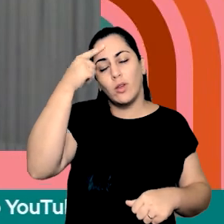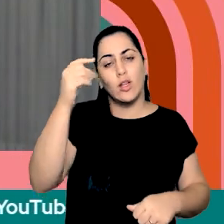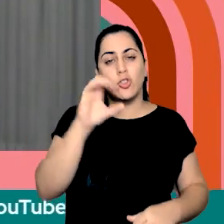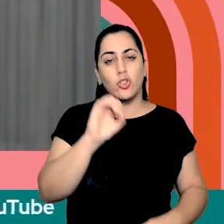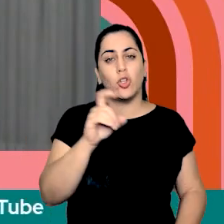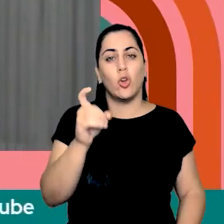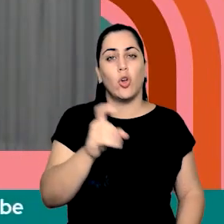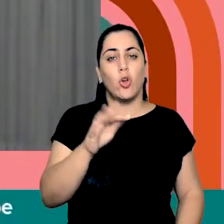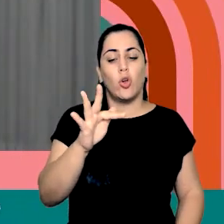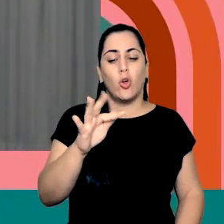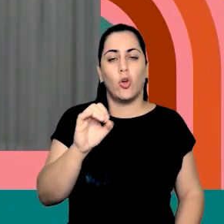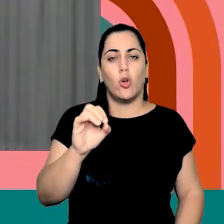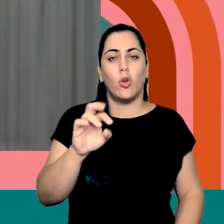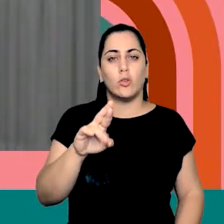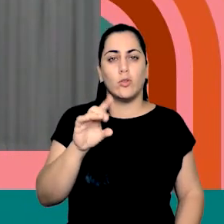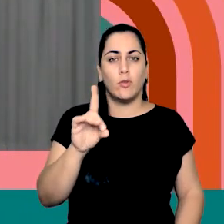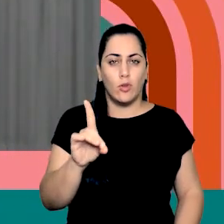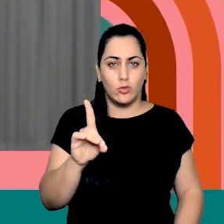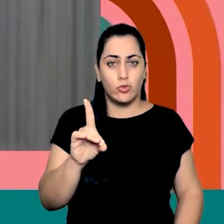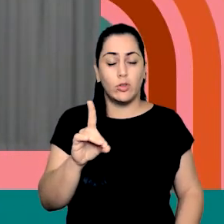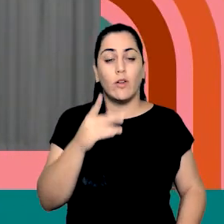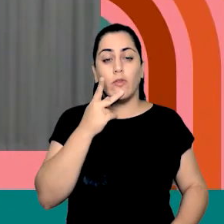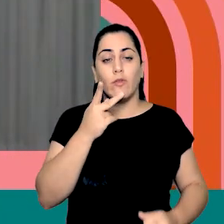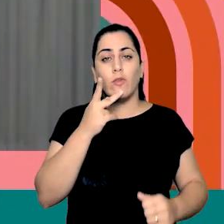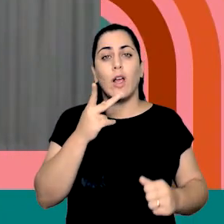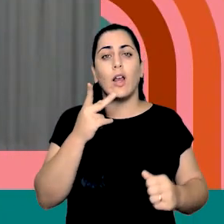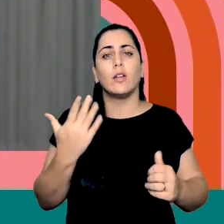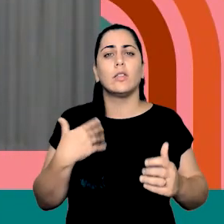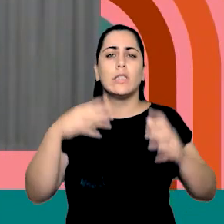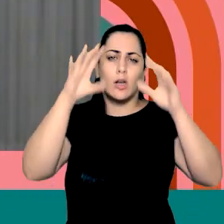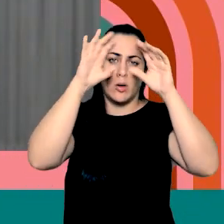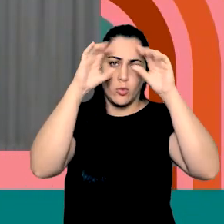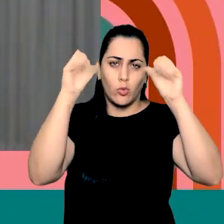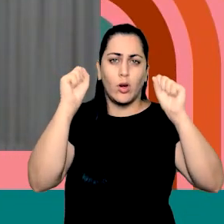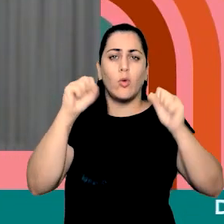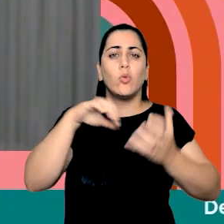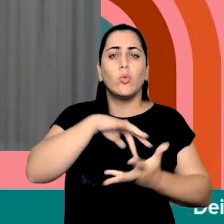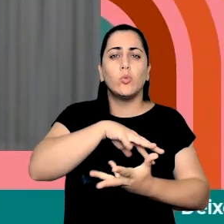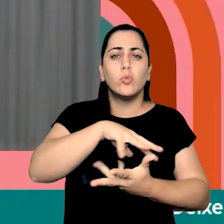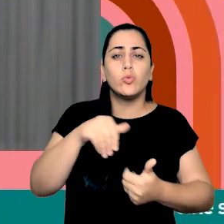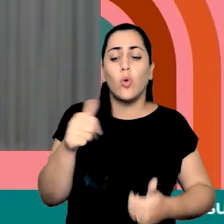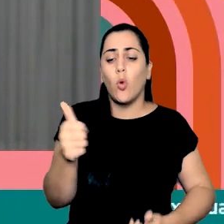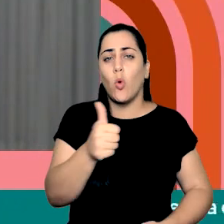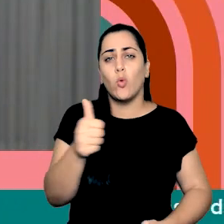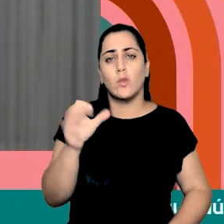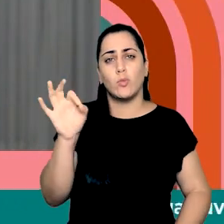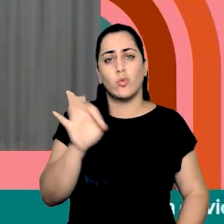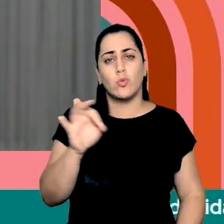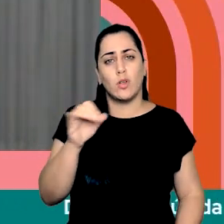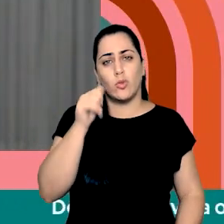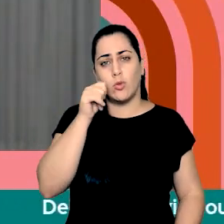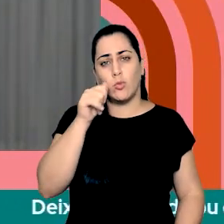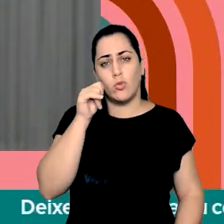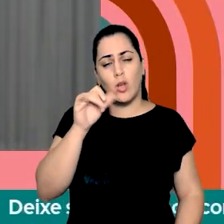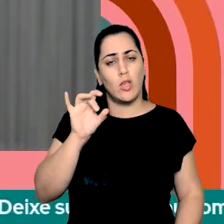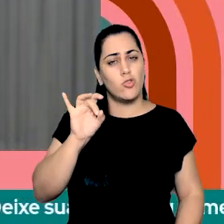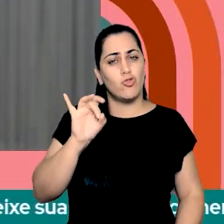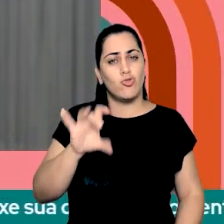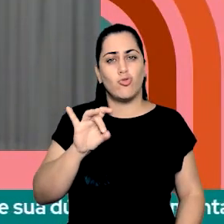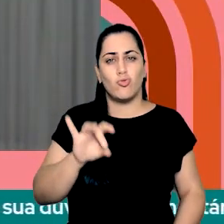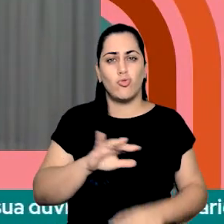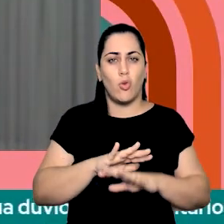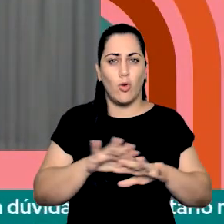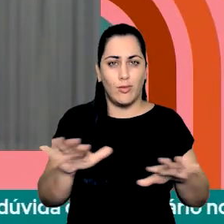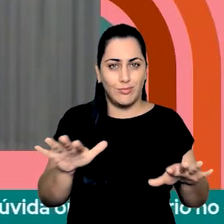das cortes no globo, no mundo, são mulheres. apenas 11% das cortes são compostas por